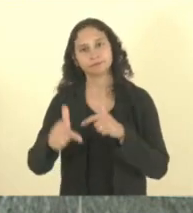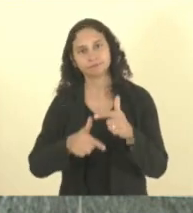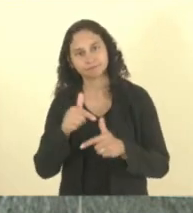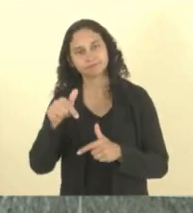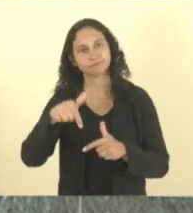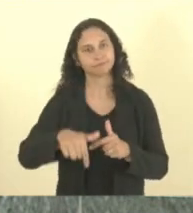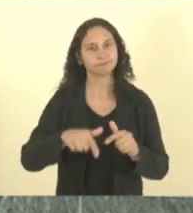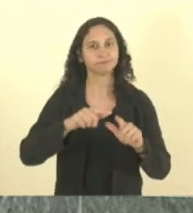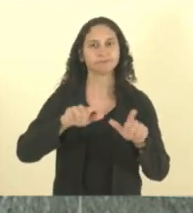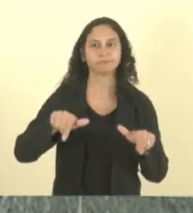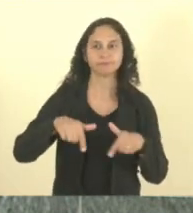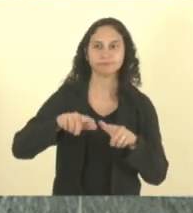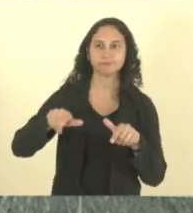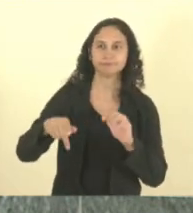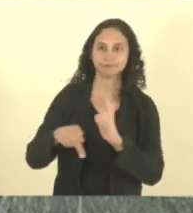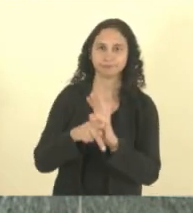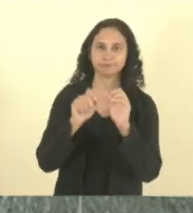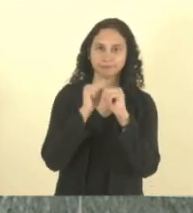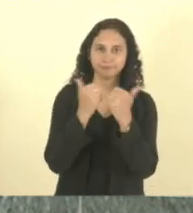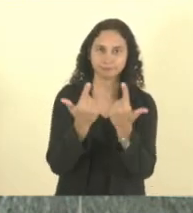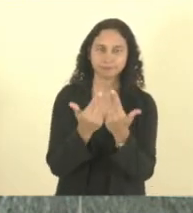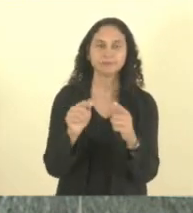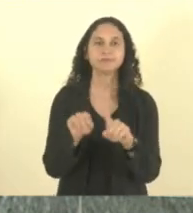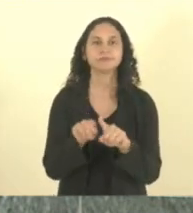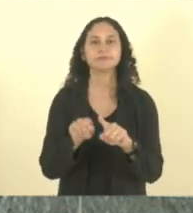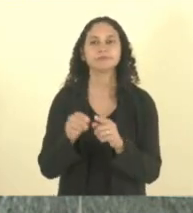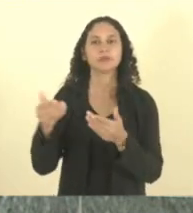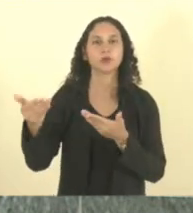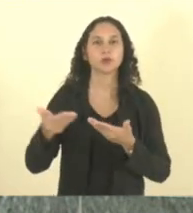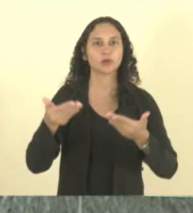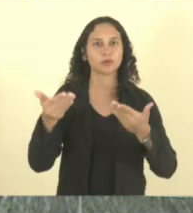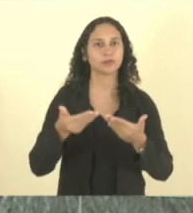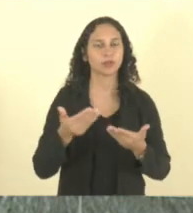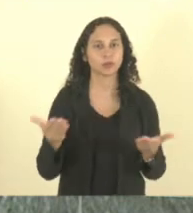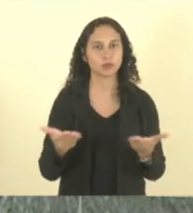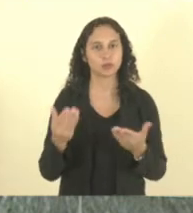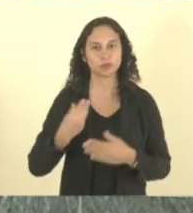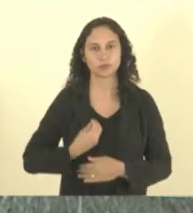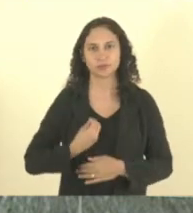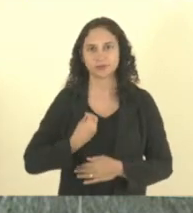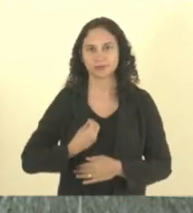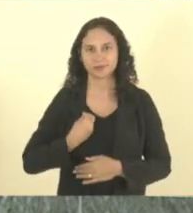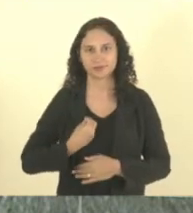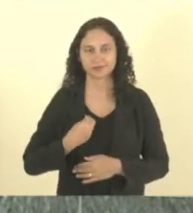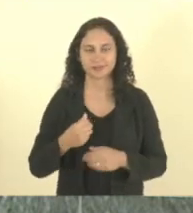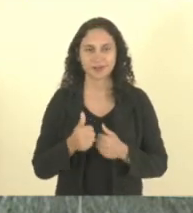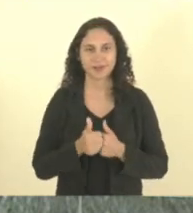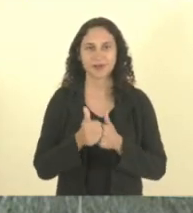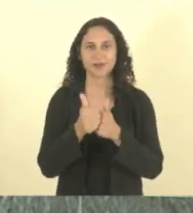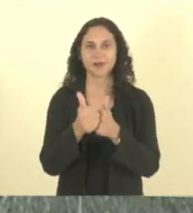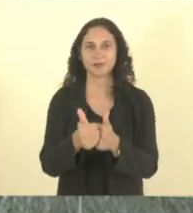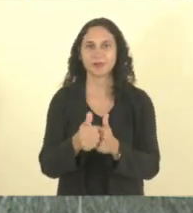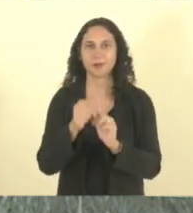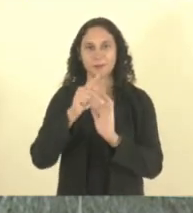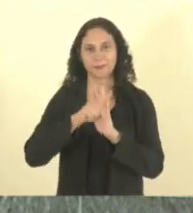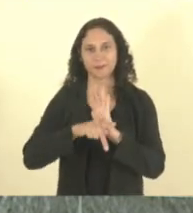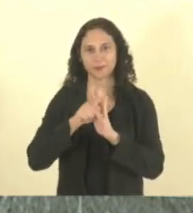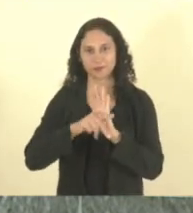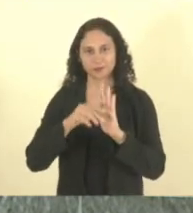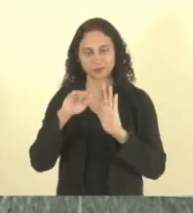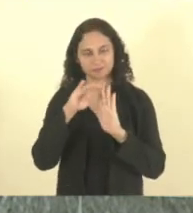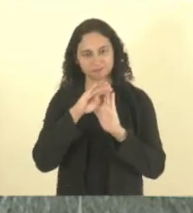Assembleia, também nossos convidados que estão aqui hoje para acompanhar o projeto de resolução.